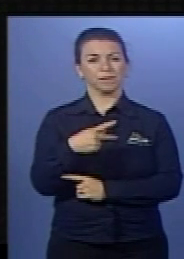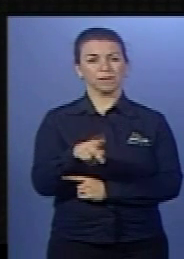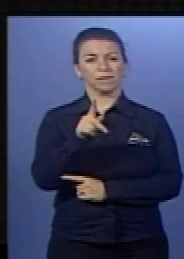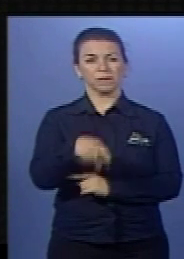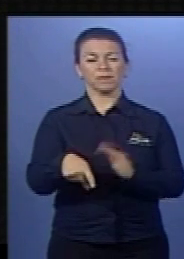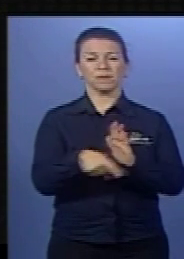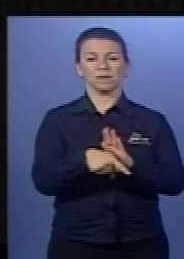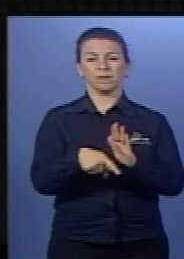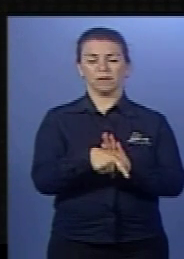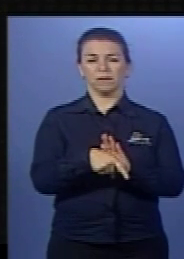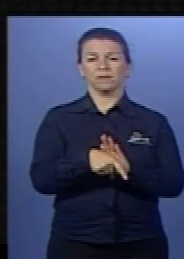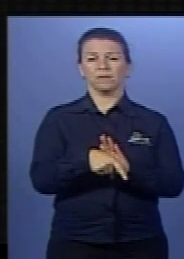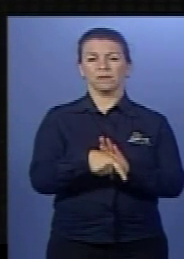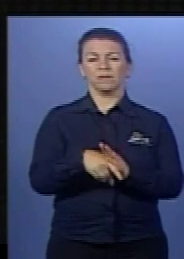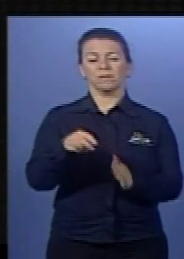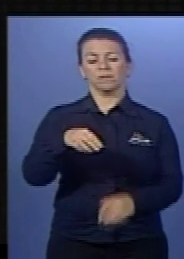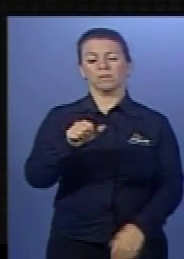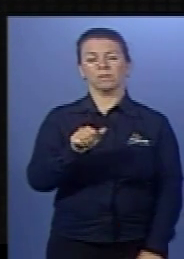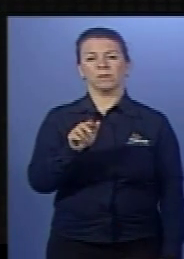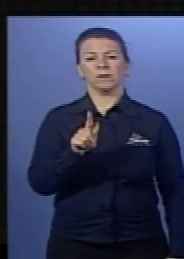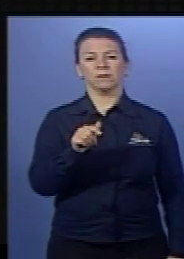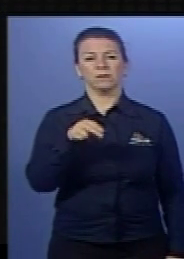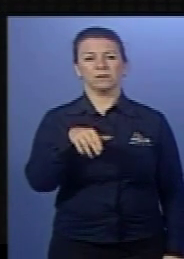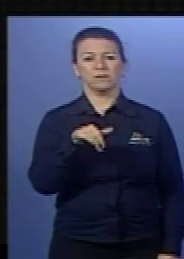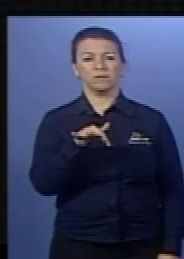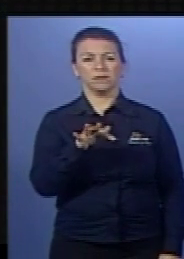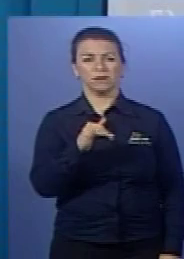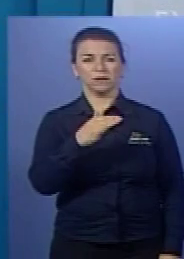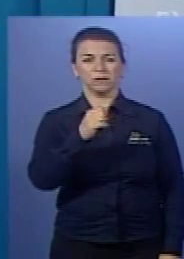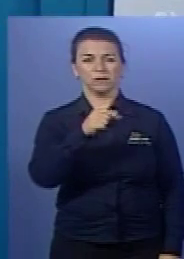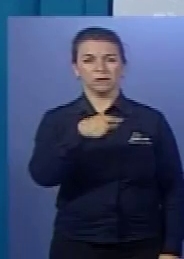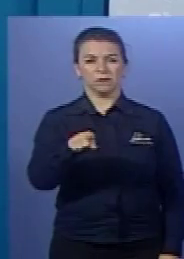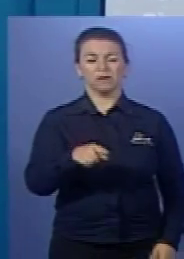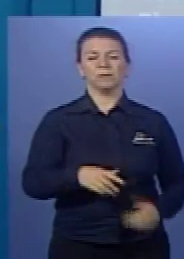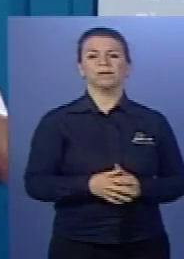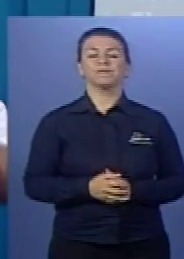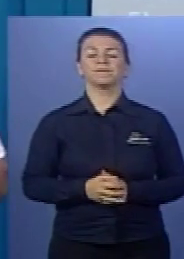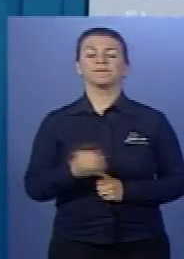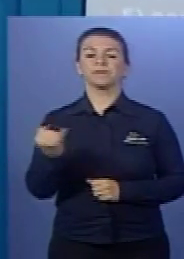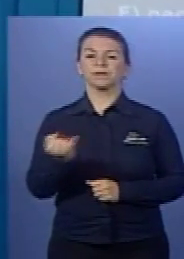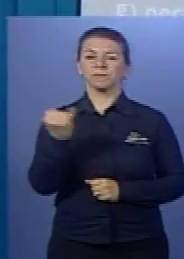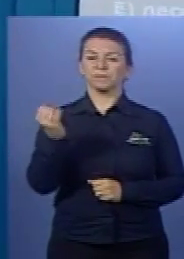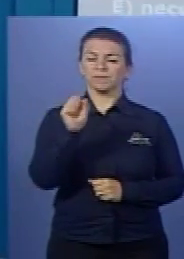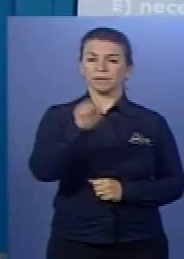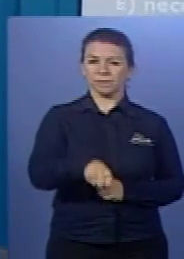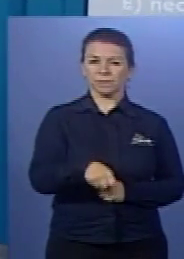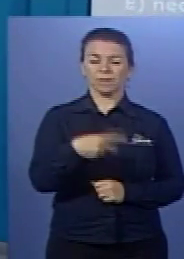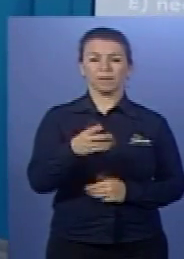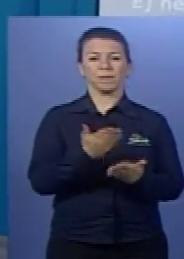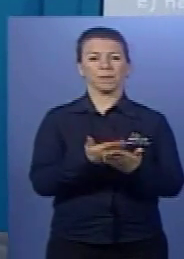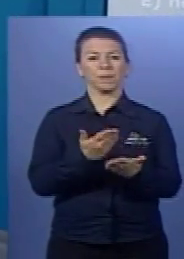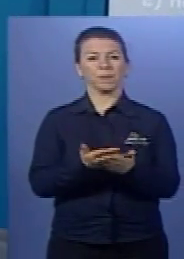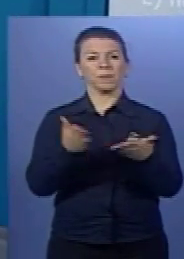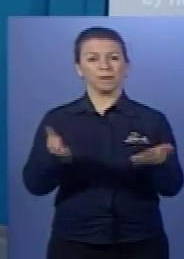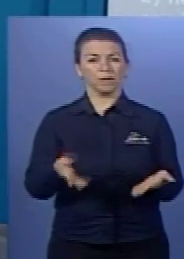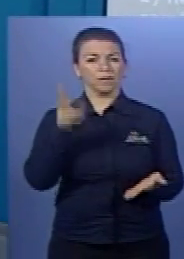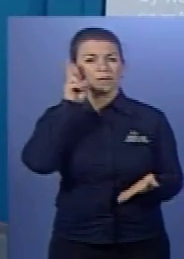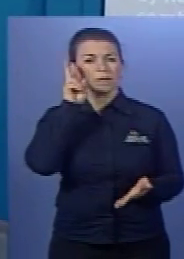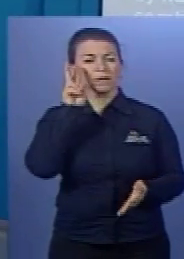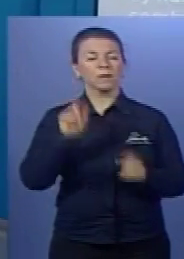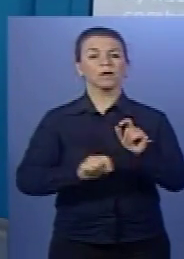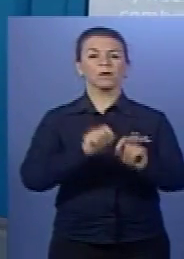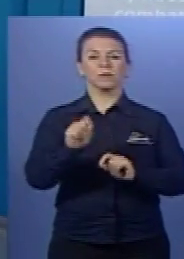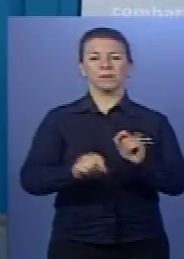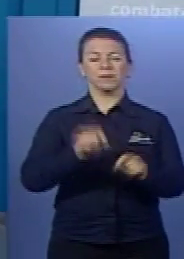que recebe o nome de magnificação trófica. Acompanhem comigo. Então, importantíssimo nessa aula de hoje, é lembrar o quê,